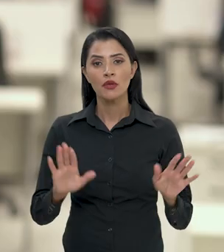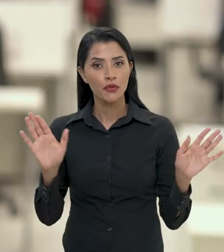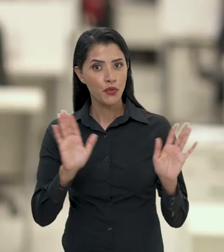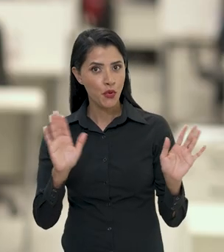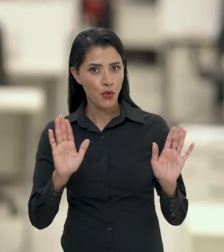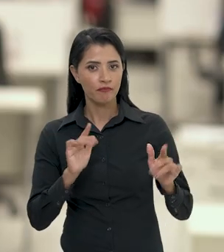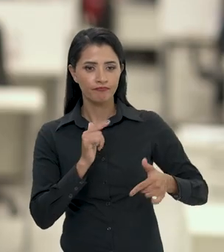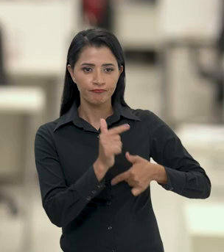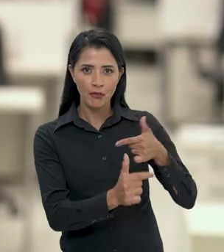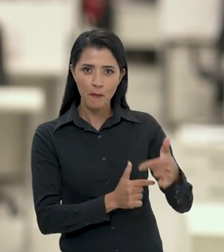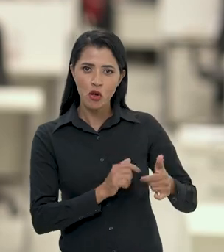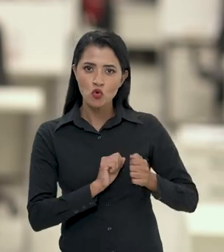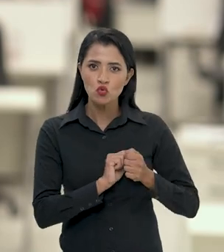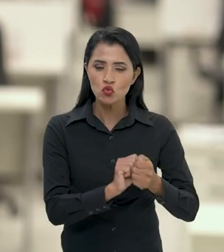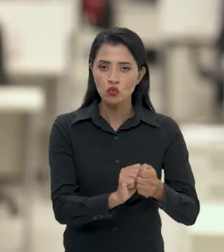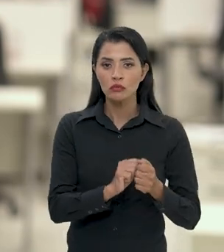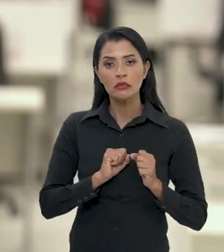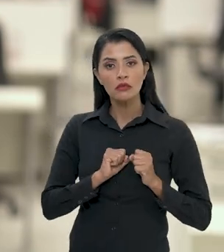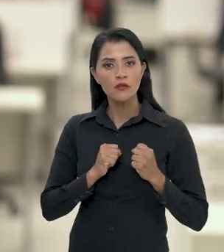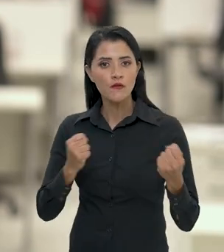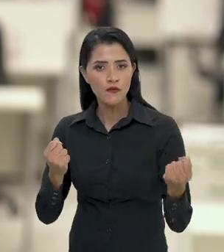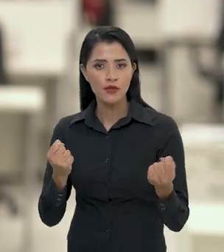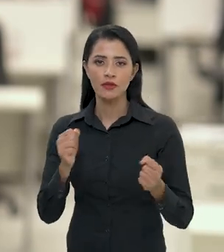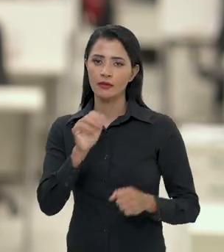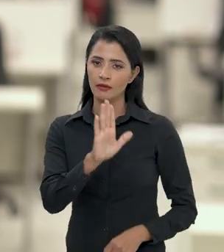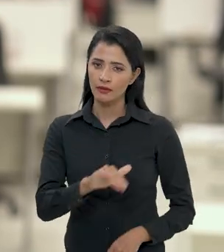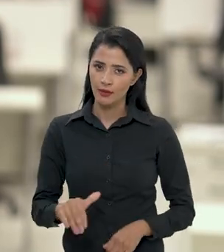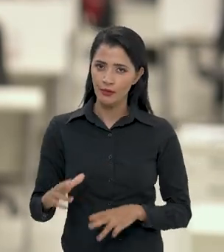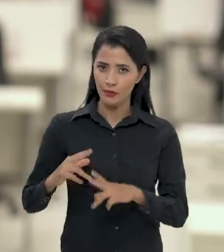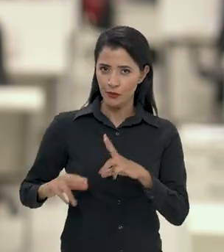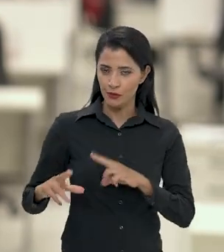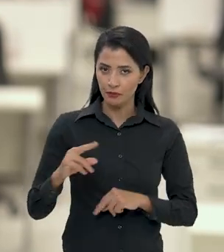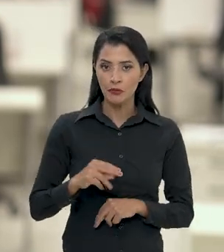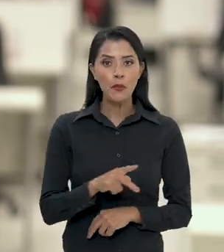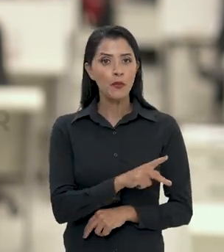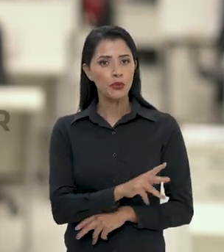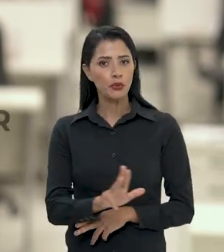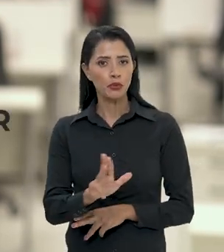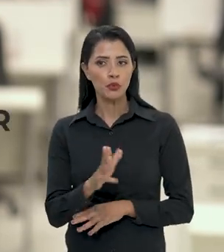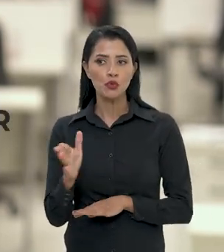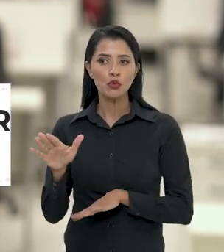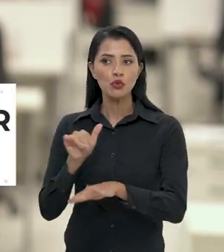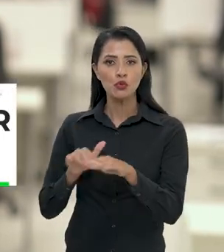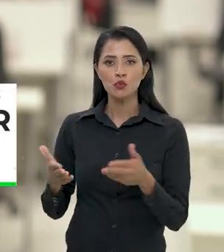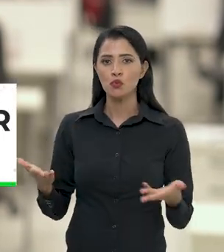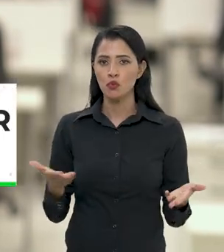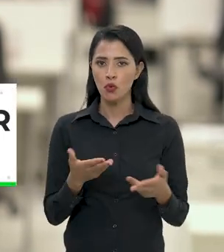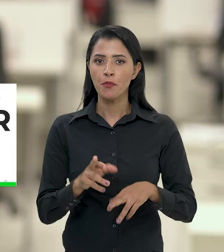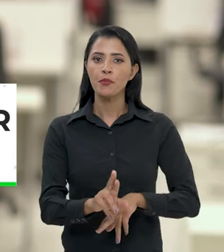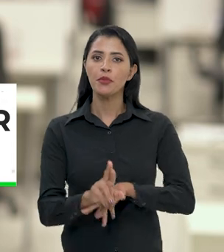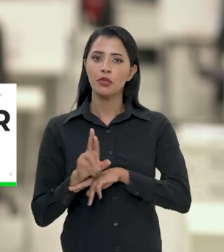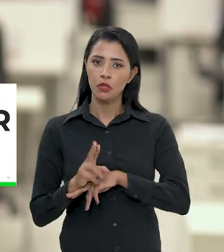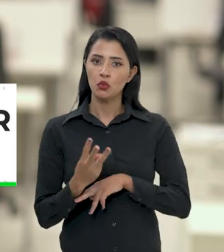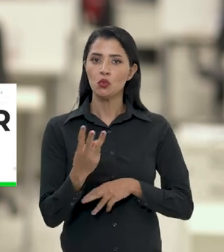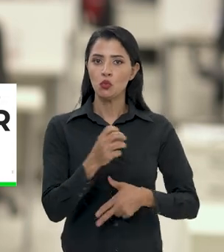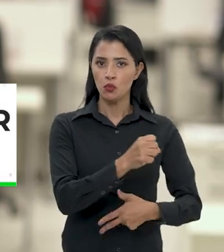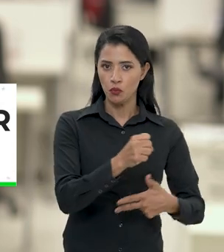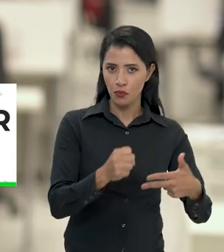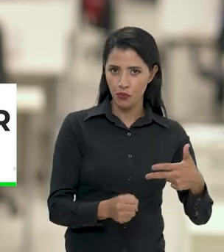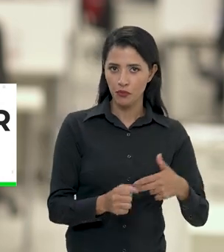Olá, trabalho conjunto em defesa das crianças e adolescentes. O presidente Lula reuniu hoje